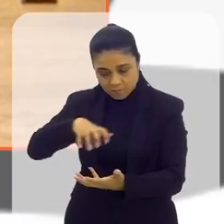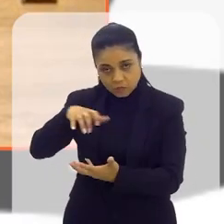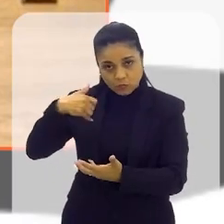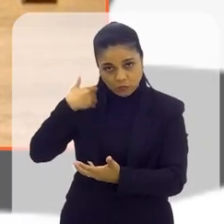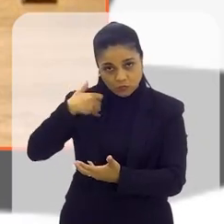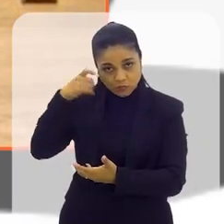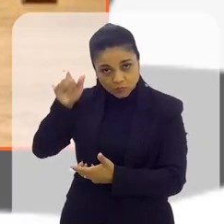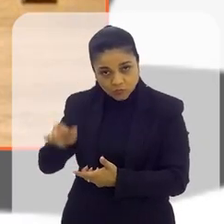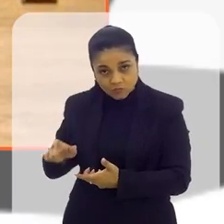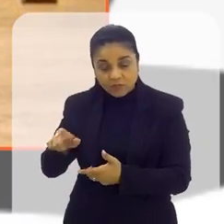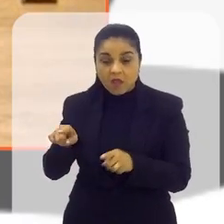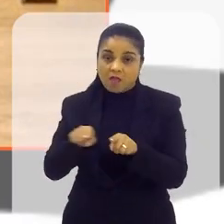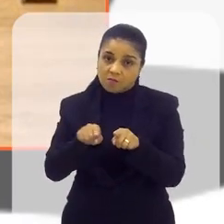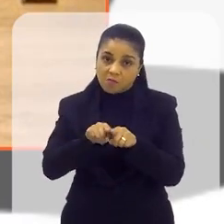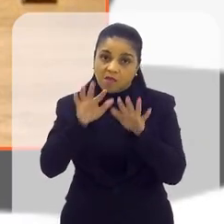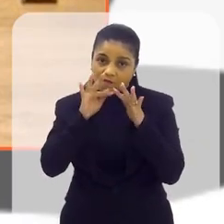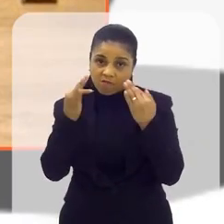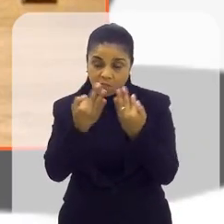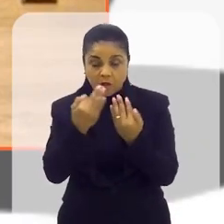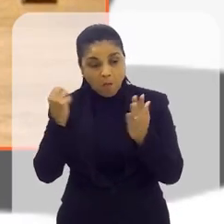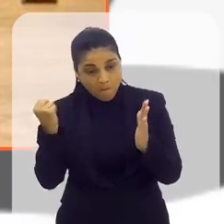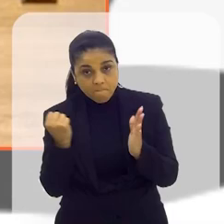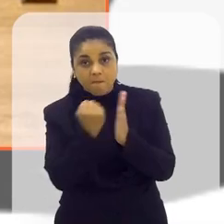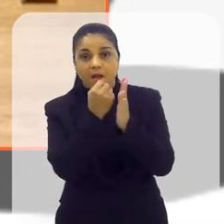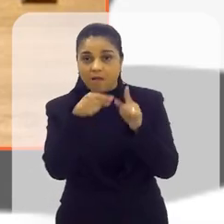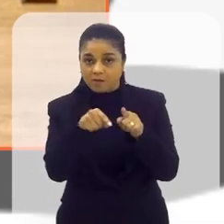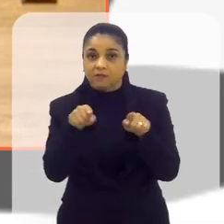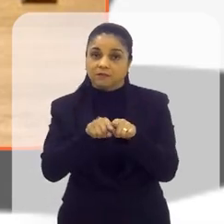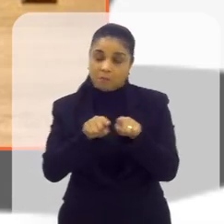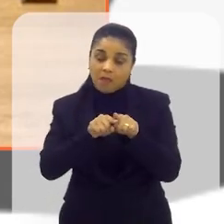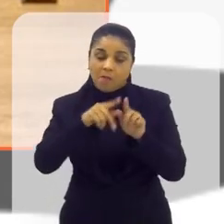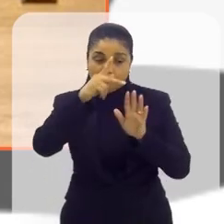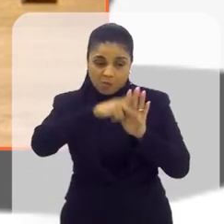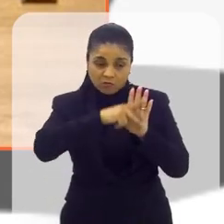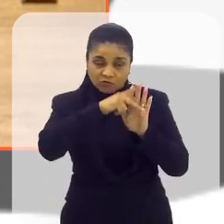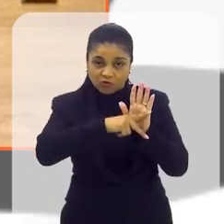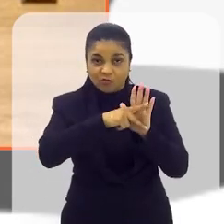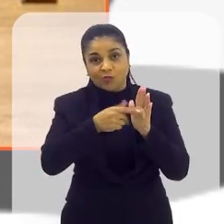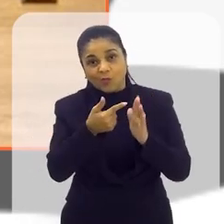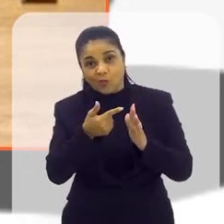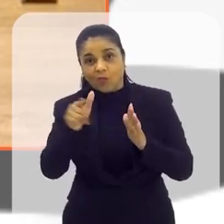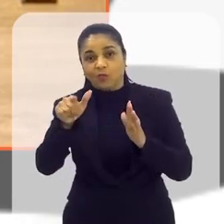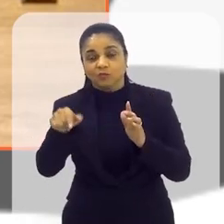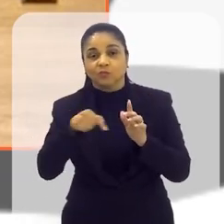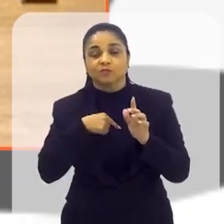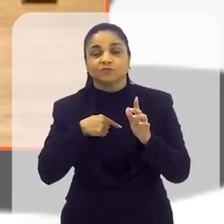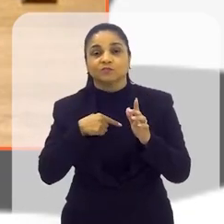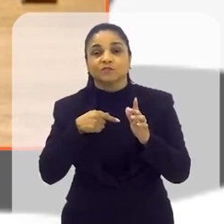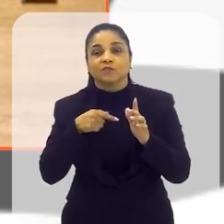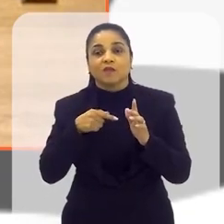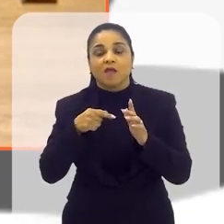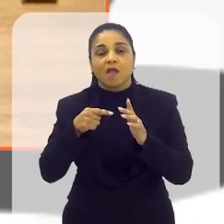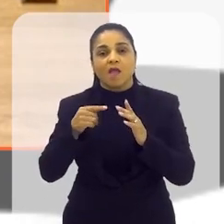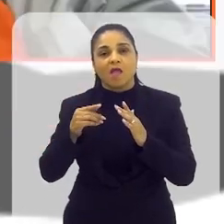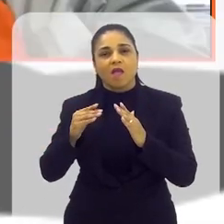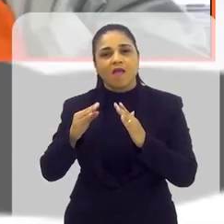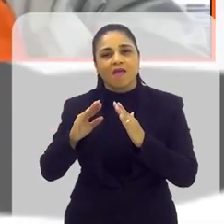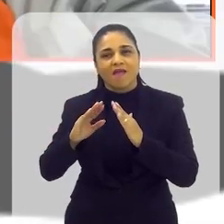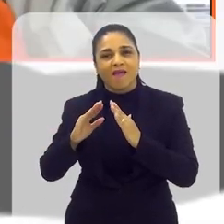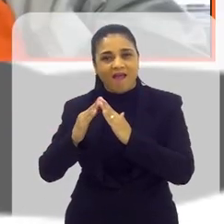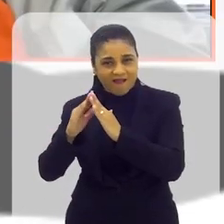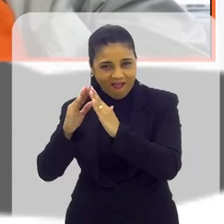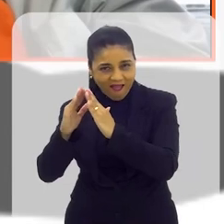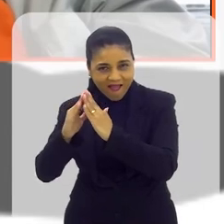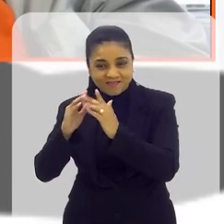dele. Agora, o senhor tem isso como uma marca, porque o senhor também fez um outro projeto implantado lá, chamado Recuperando a Casa,